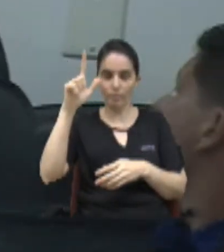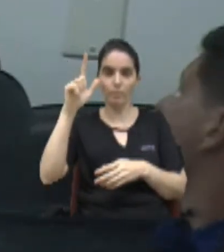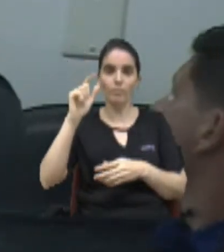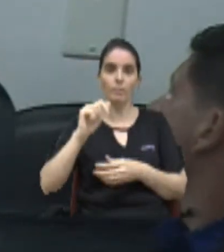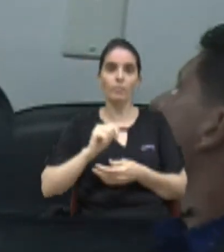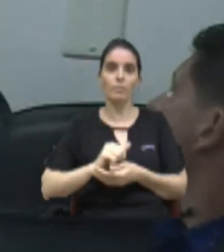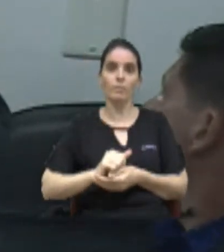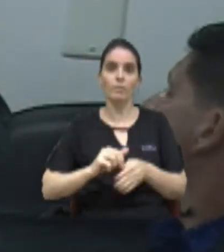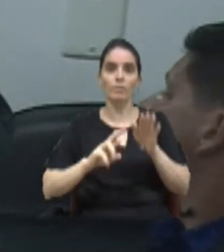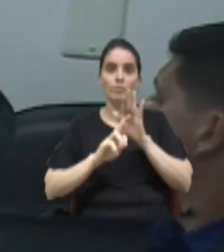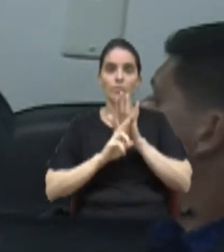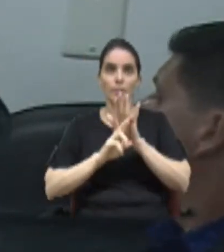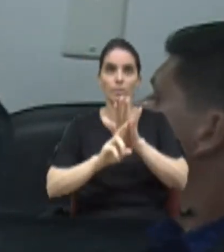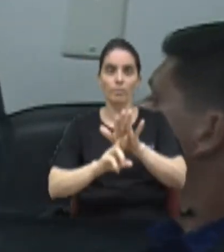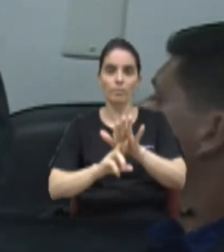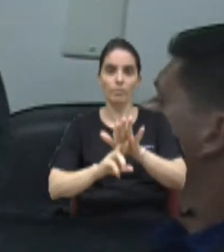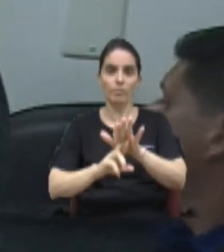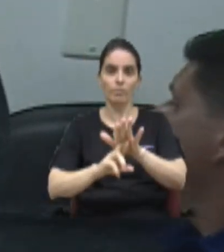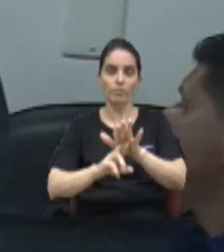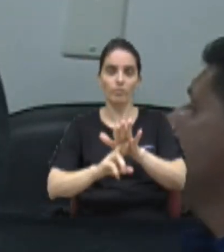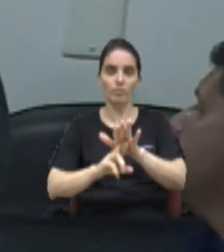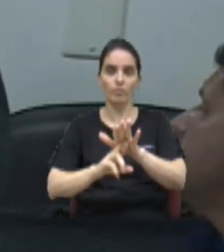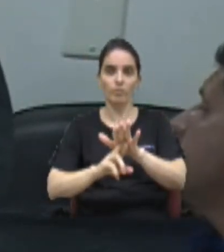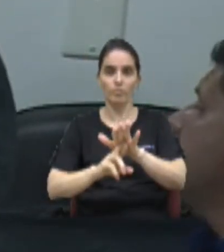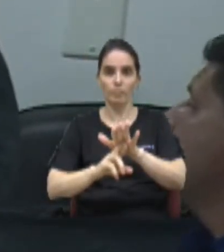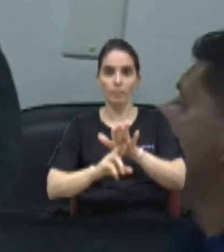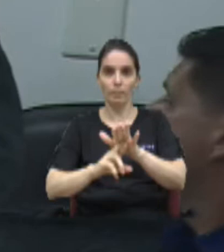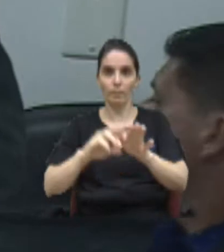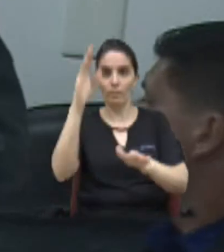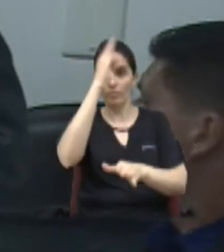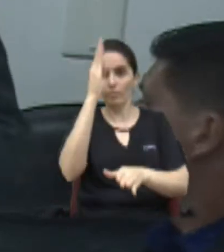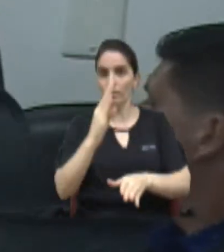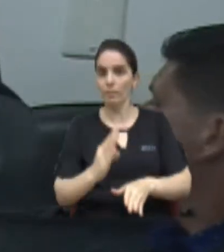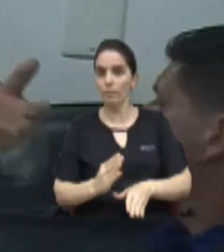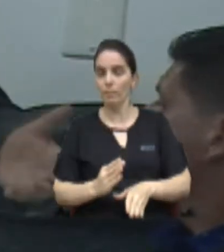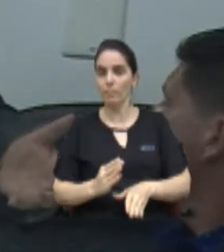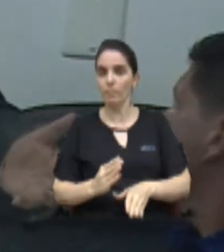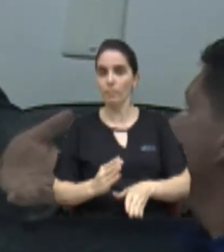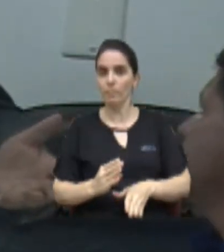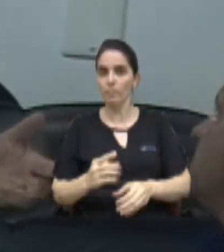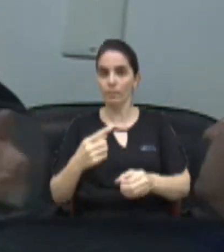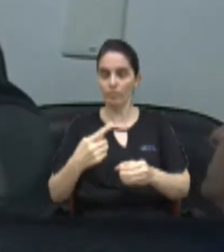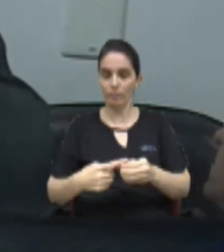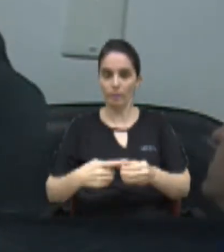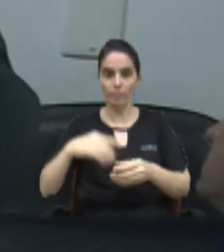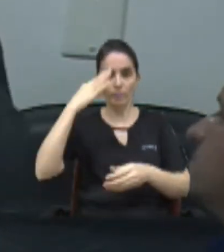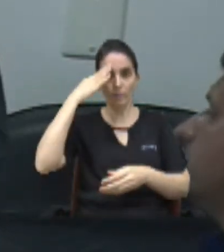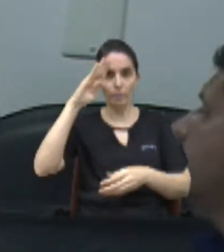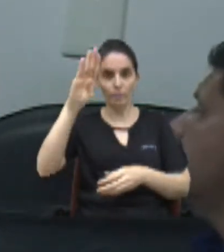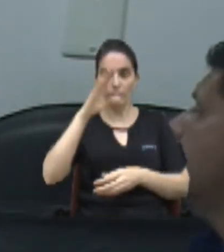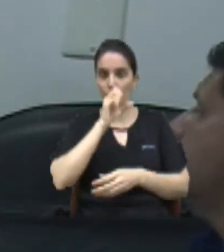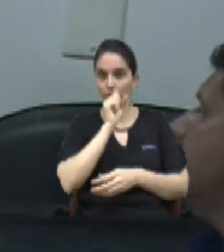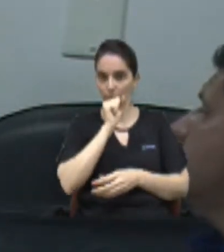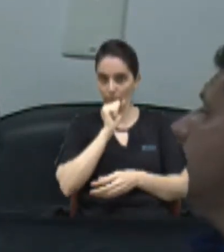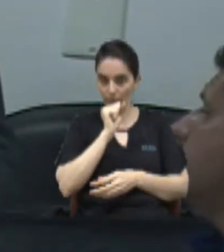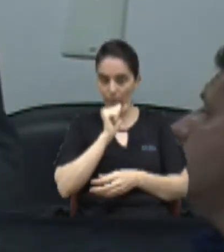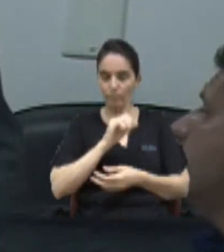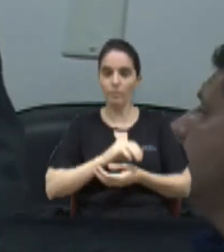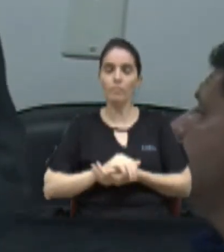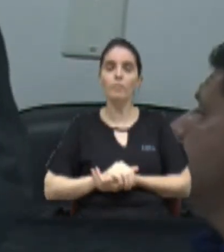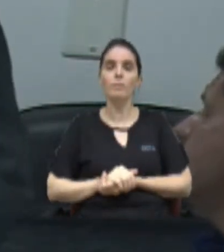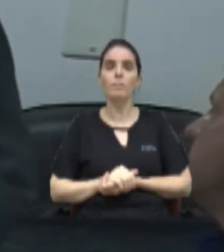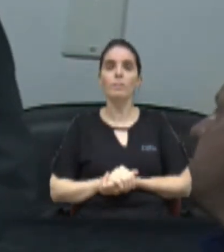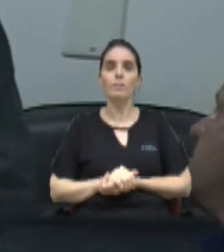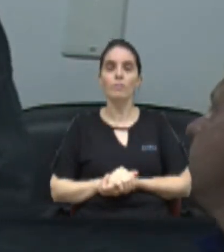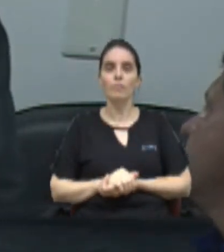nacionalmente pela capital da laranja que hoje não é mais mas se tem muita laranja ainda